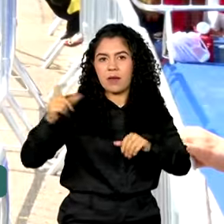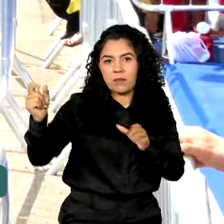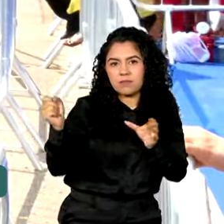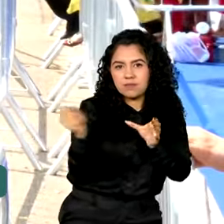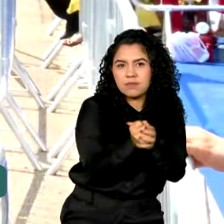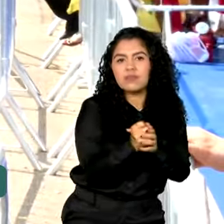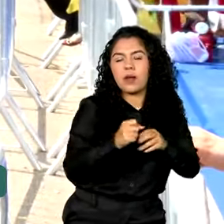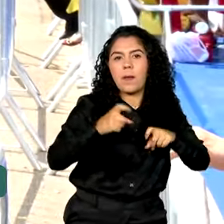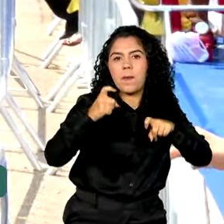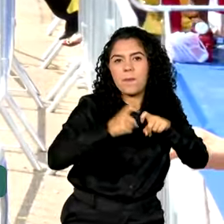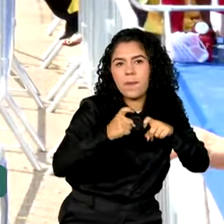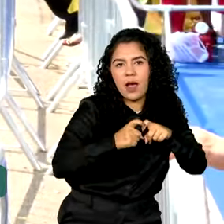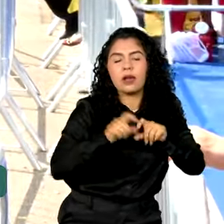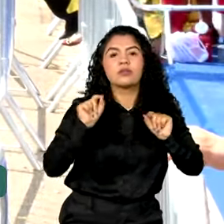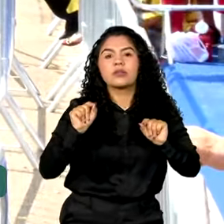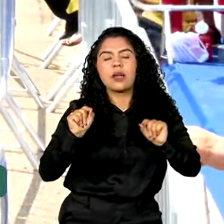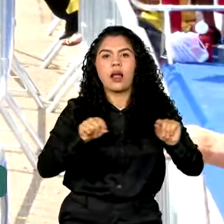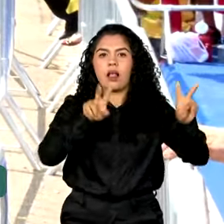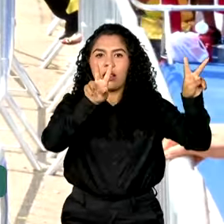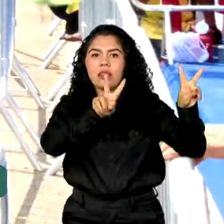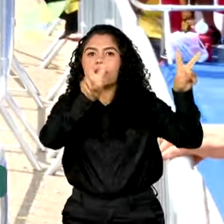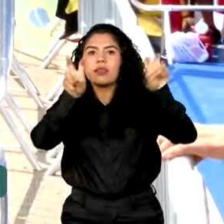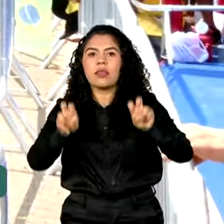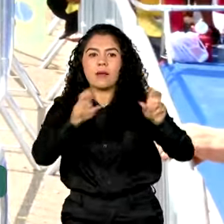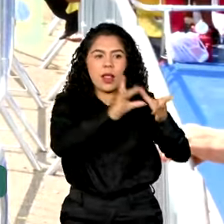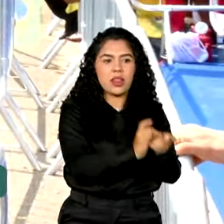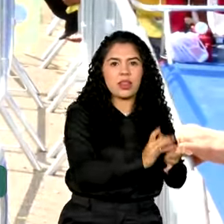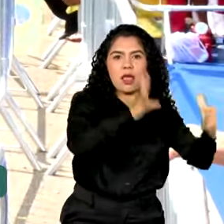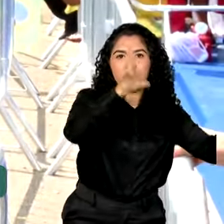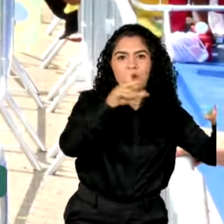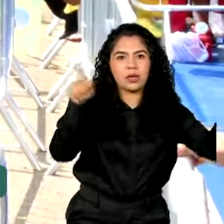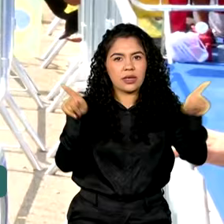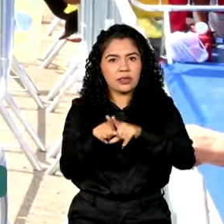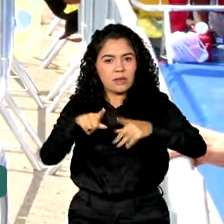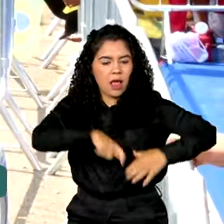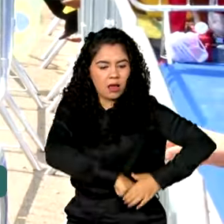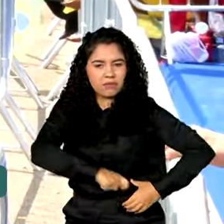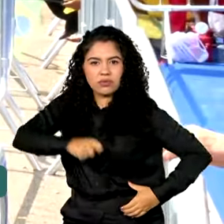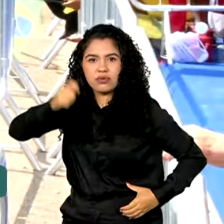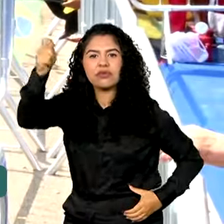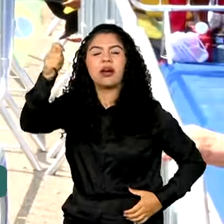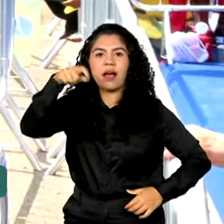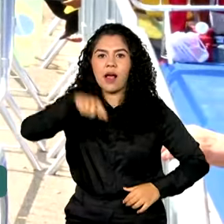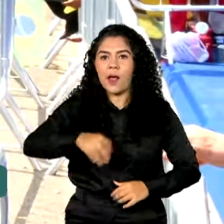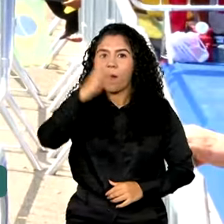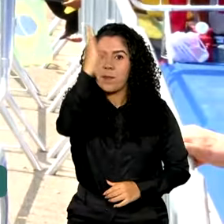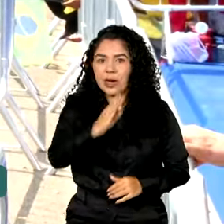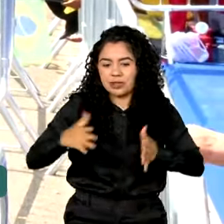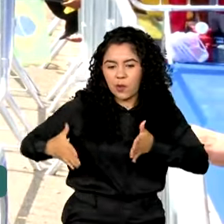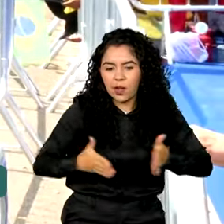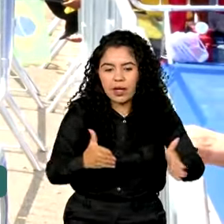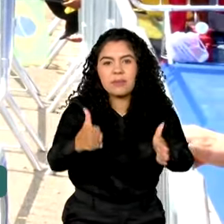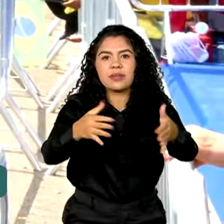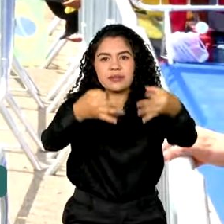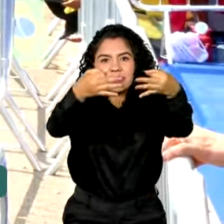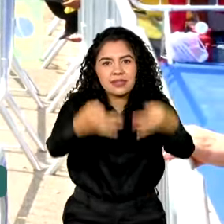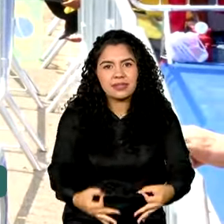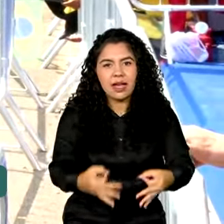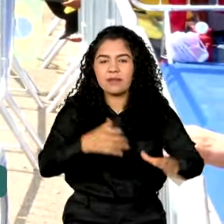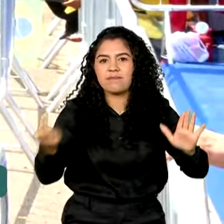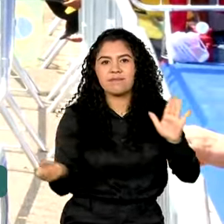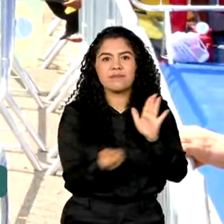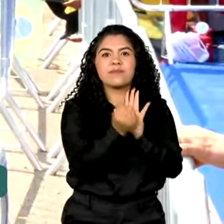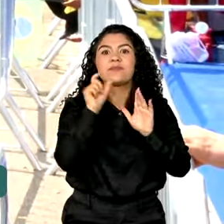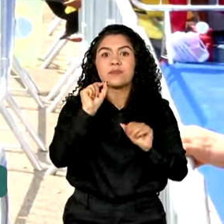o tema Democracia e Independência é o Brasil no Rumo Certo, o desfile deste ano marcou a décima